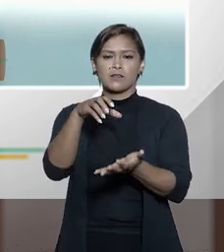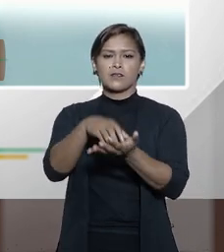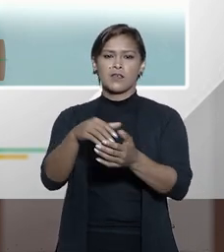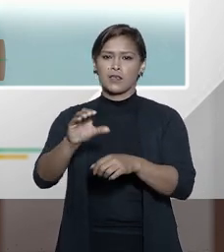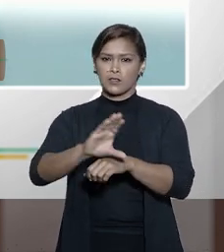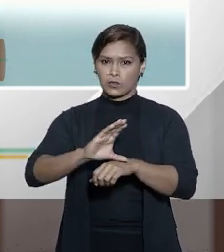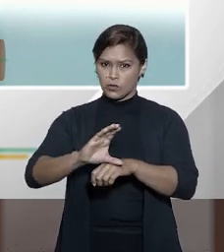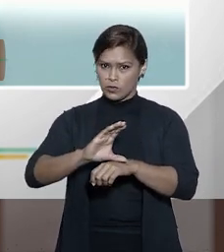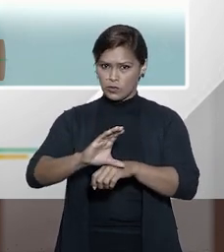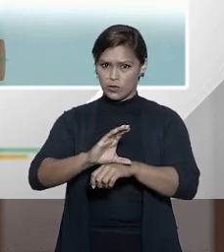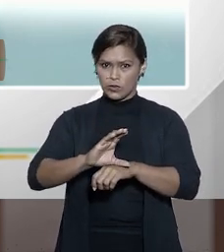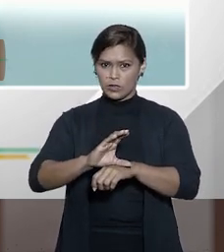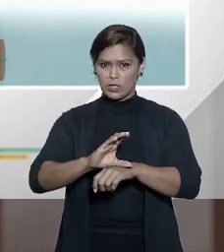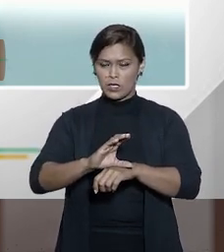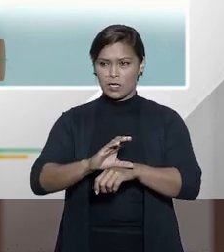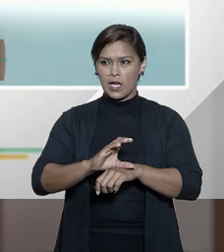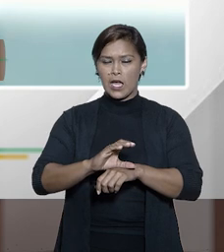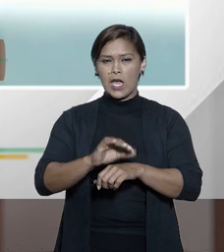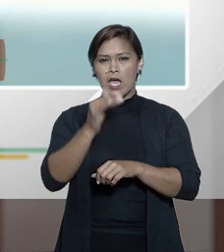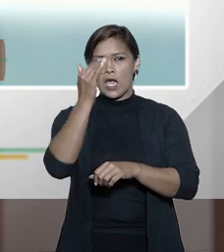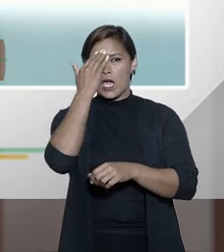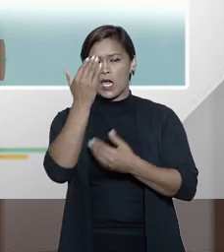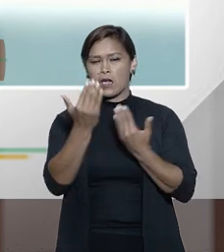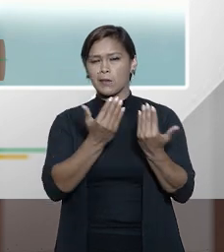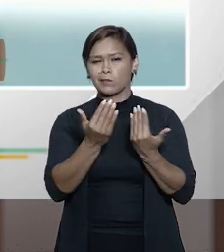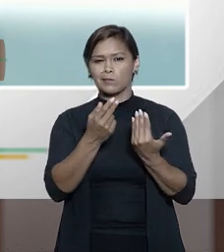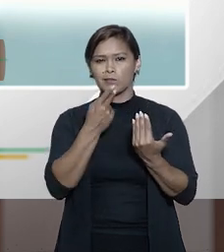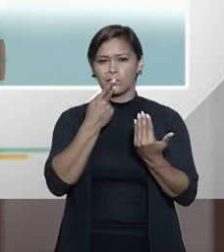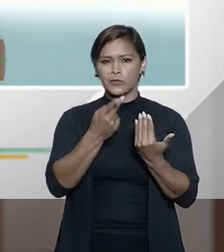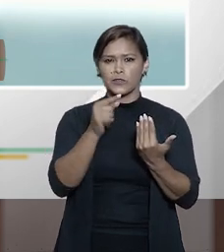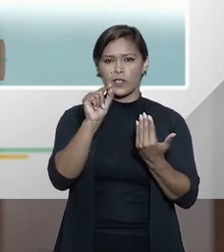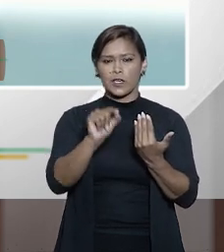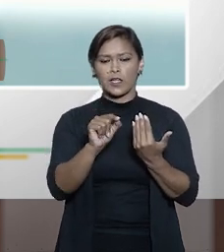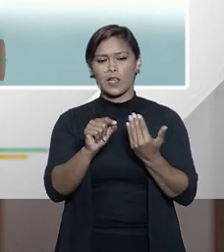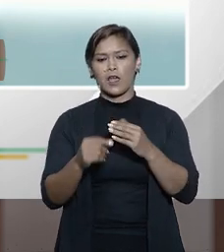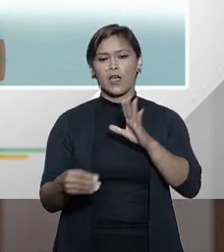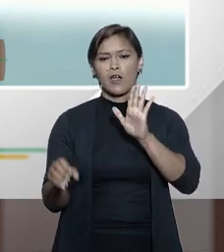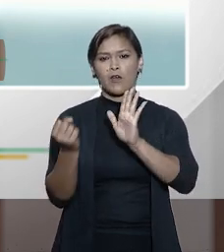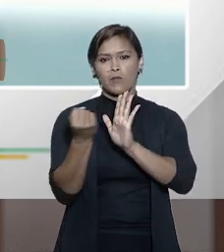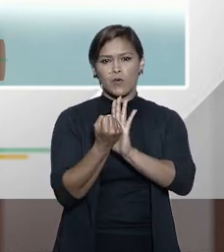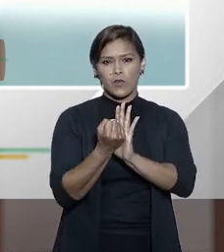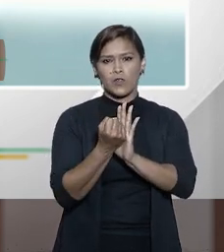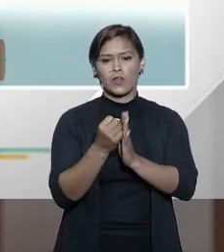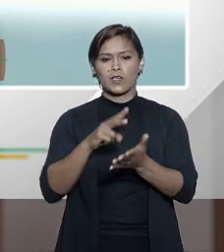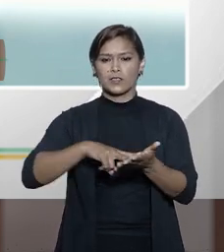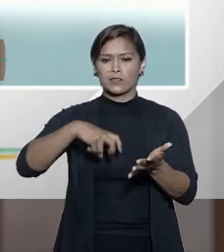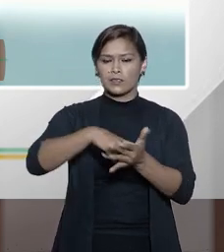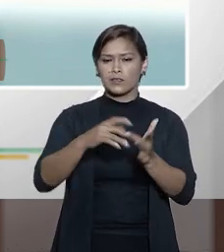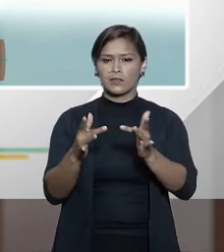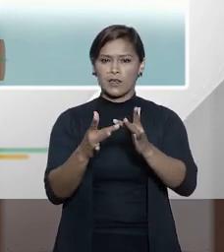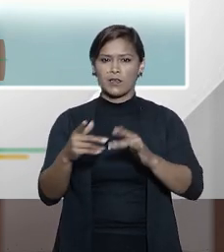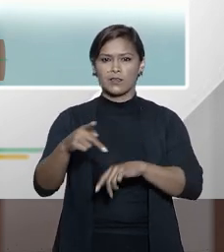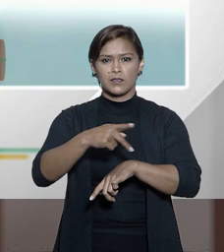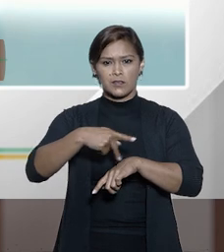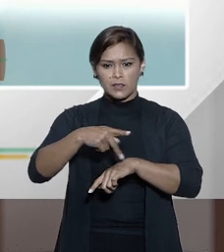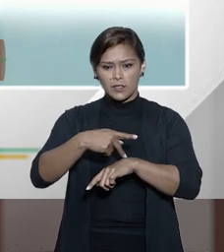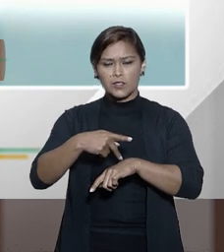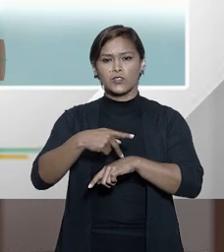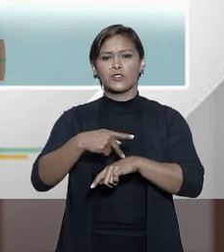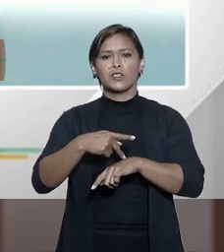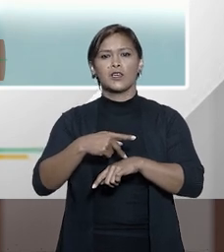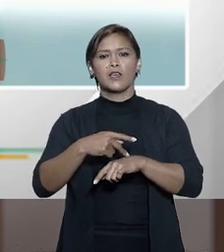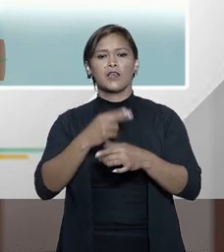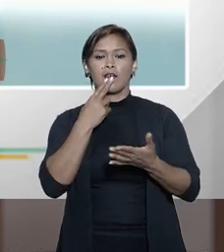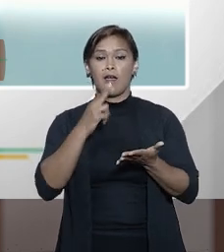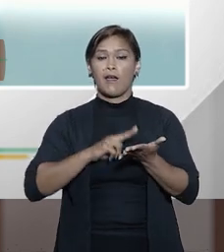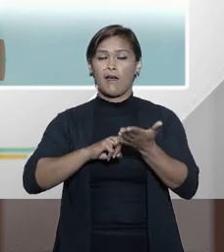Constituição, que seriam, como a gente sabe, a homologação de sentença estrangeira, a carta